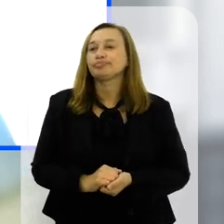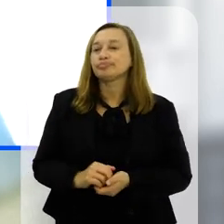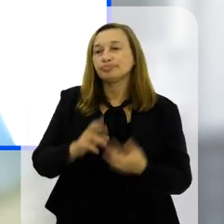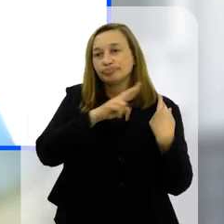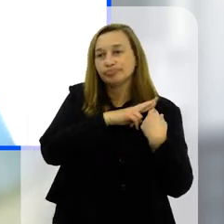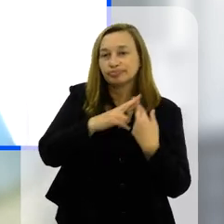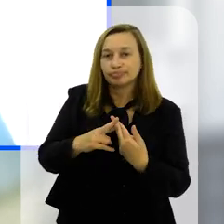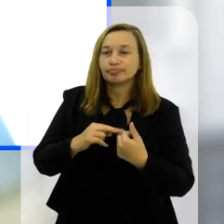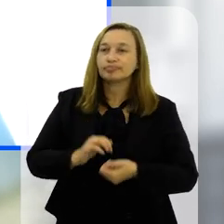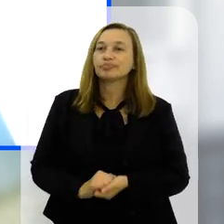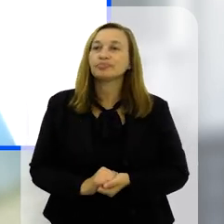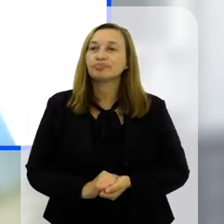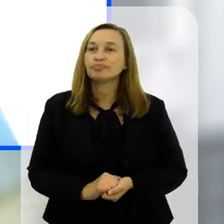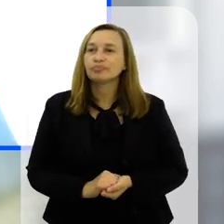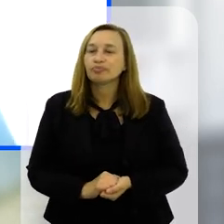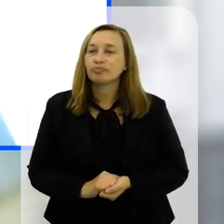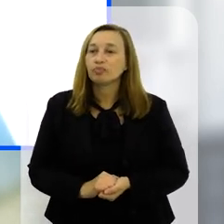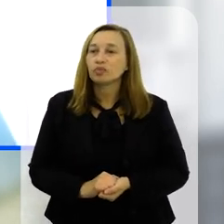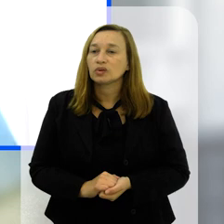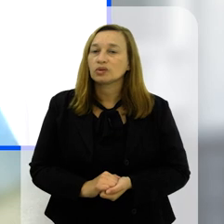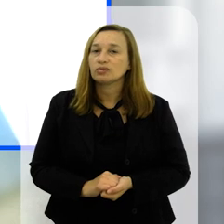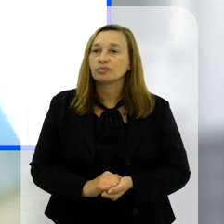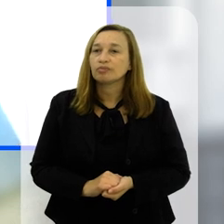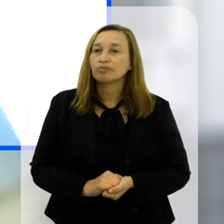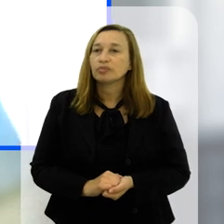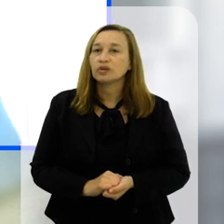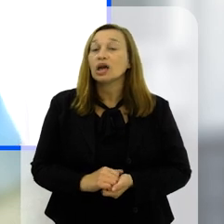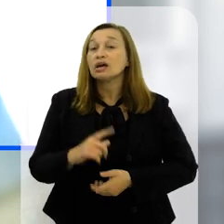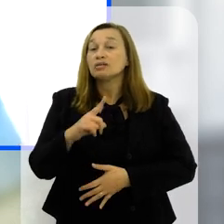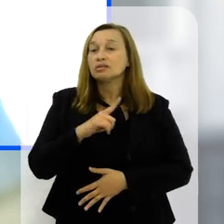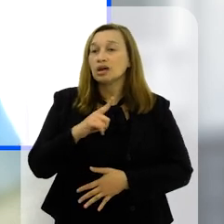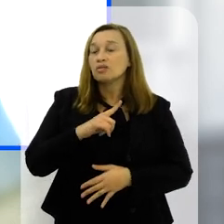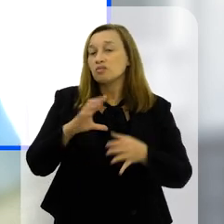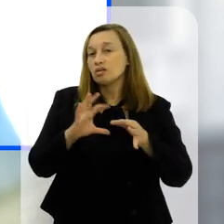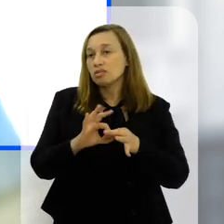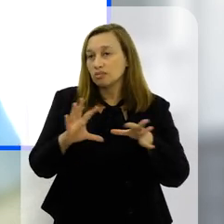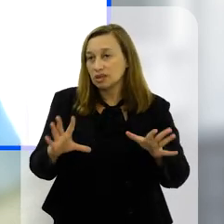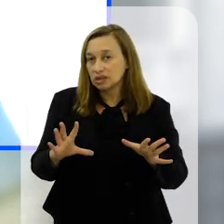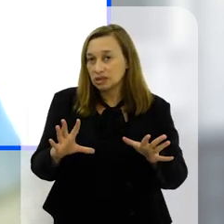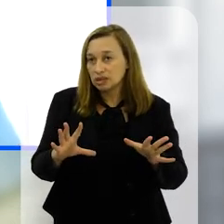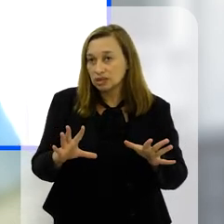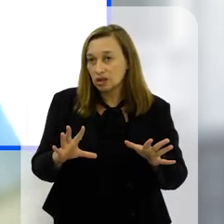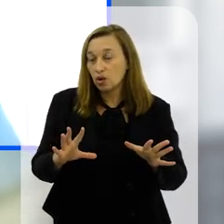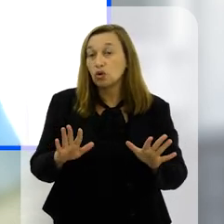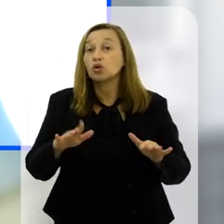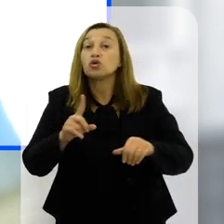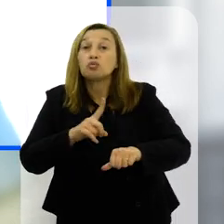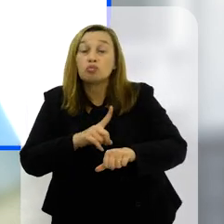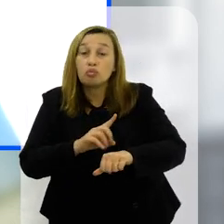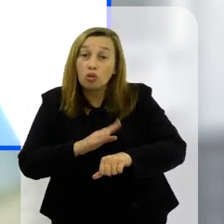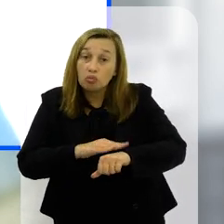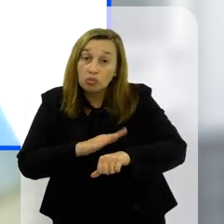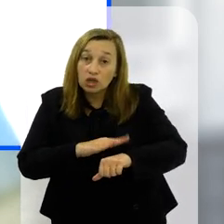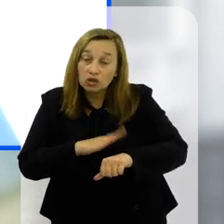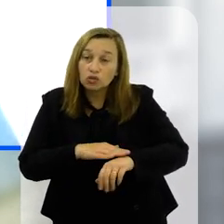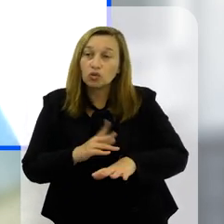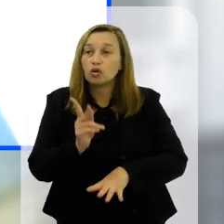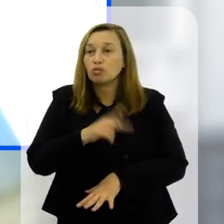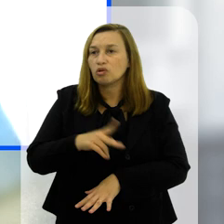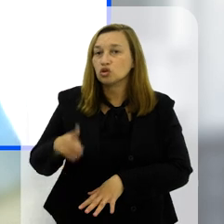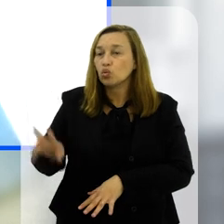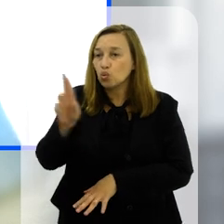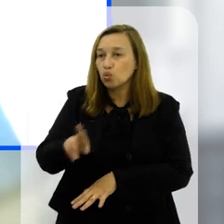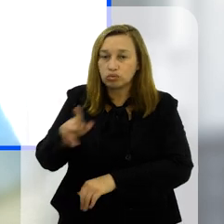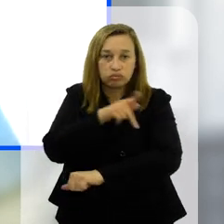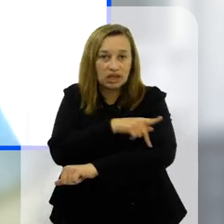responsáveis a gente tem uma permissão muito clara quando o professor precisa fazer o uso